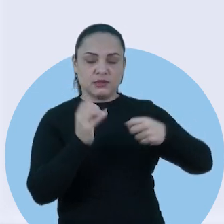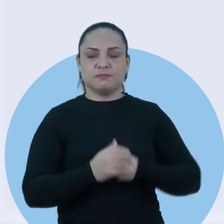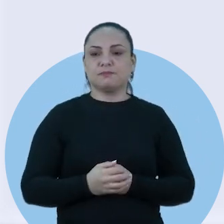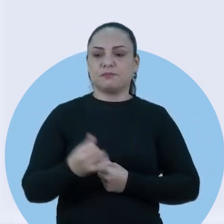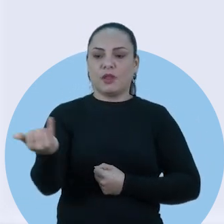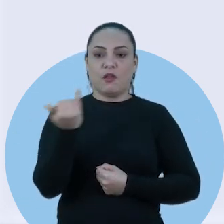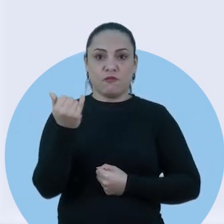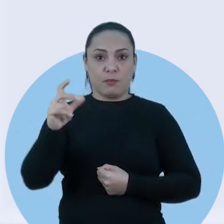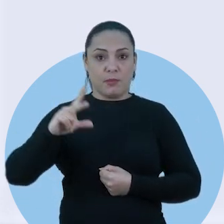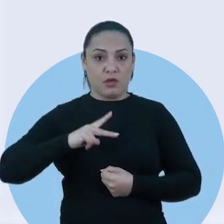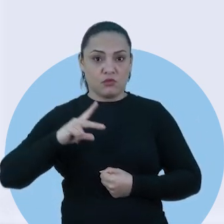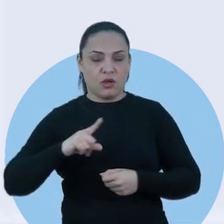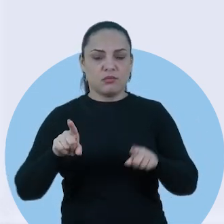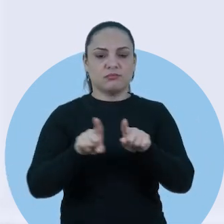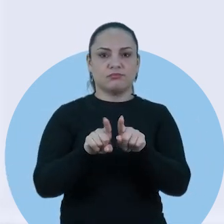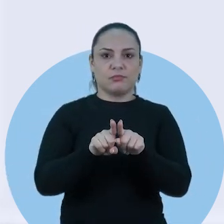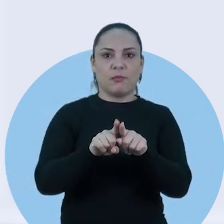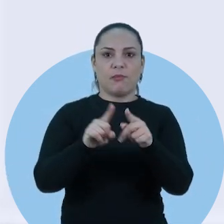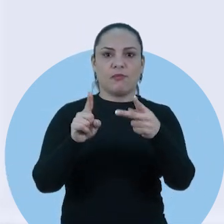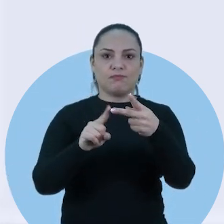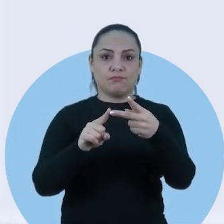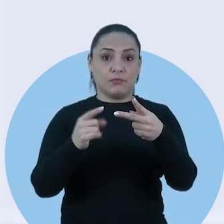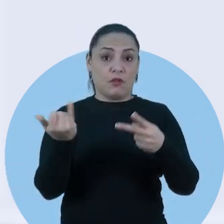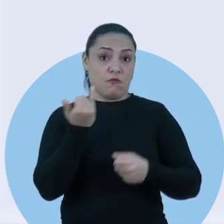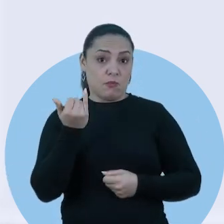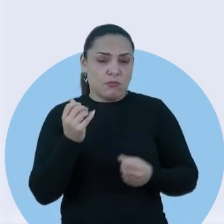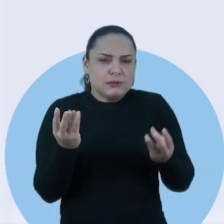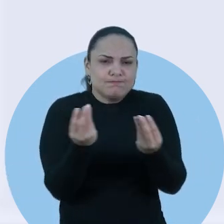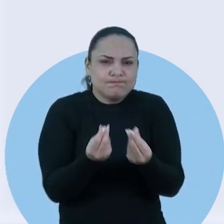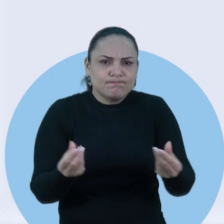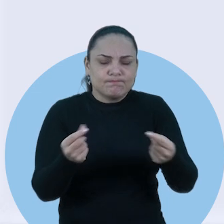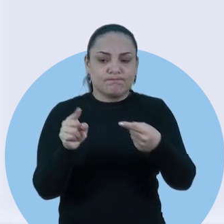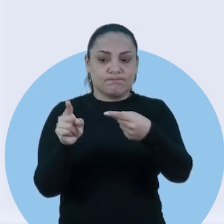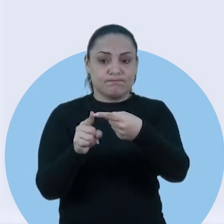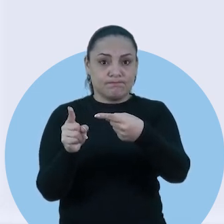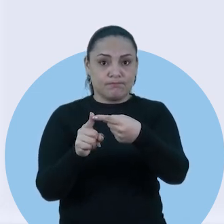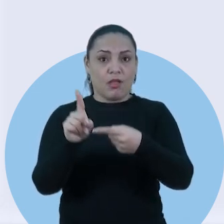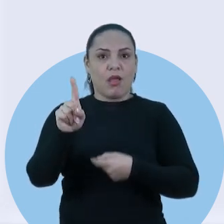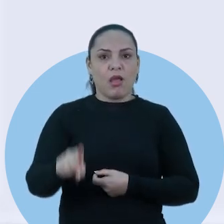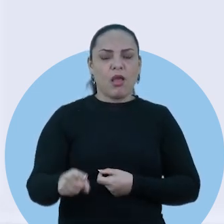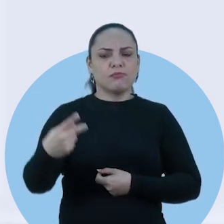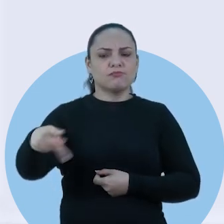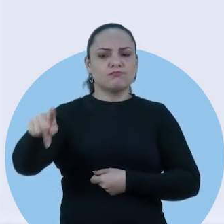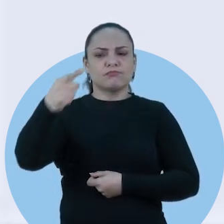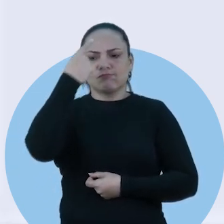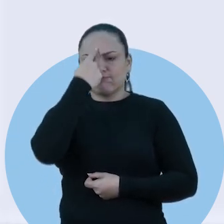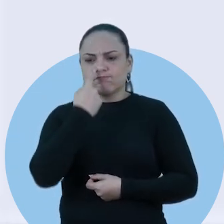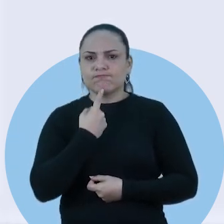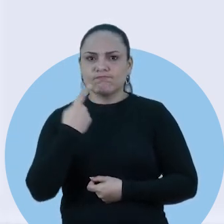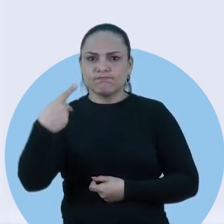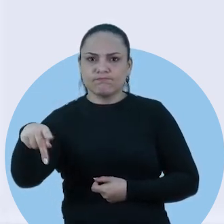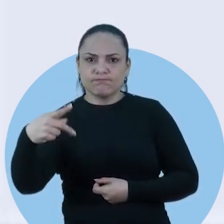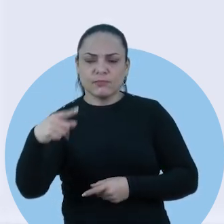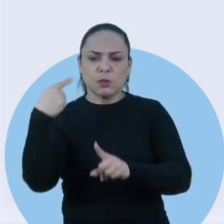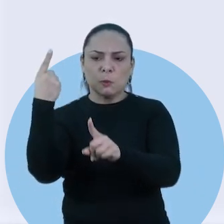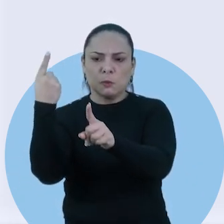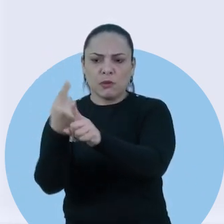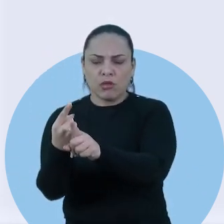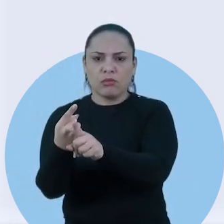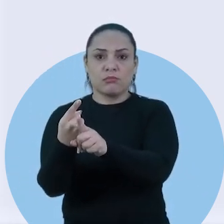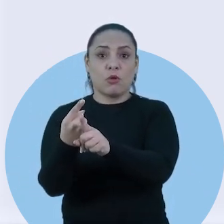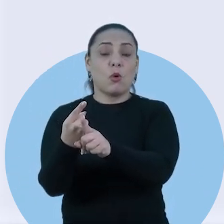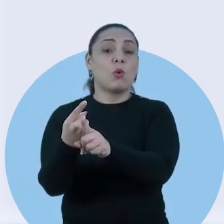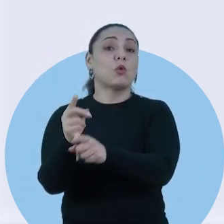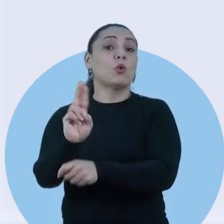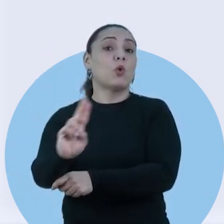dados pessoais e dados pessoais sensíveis. Os dados pessoais são informações relacionadas a um indivíduo identificado